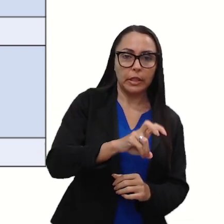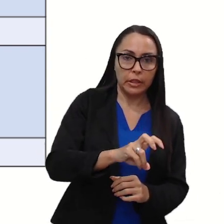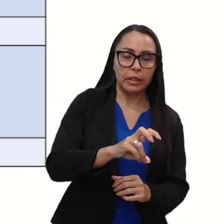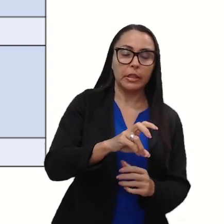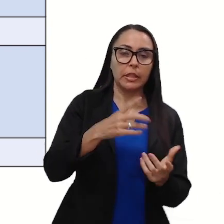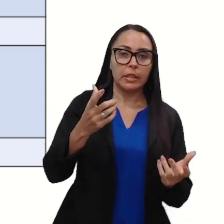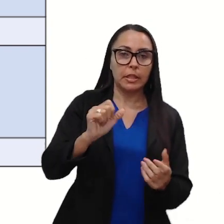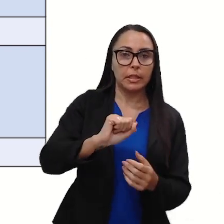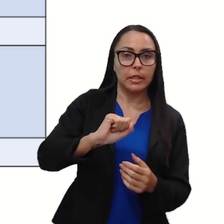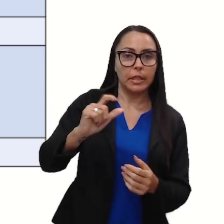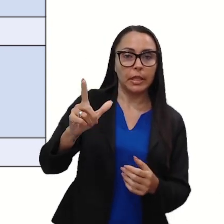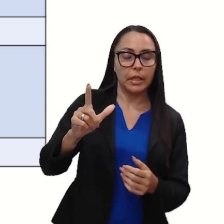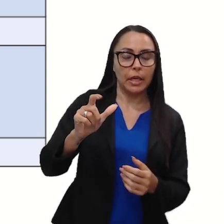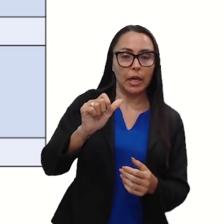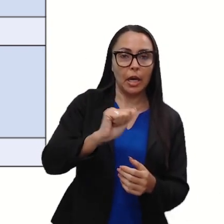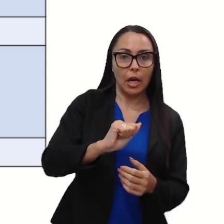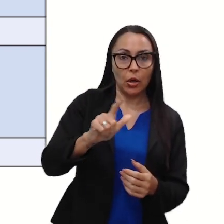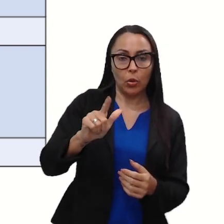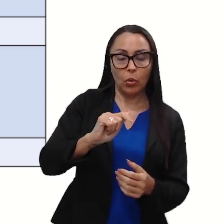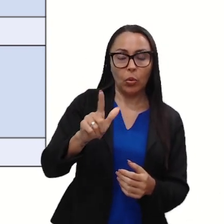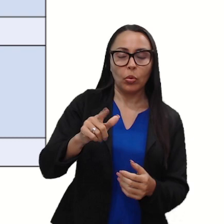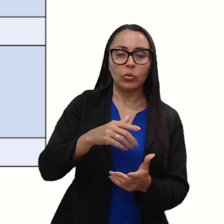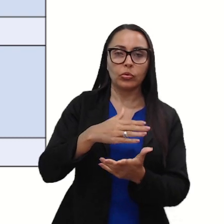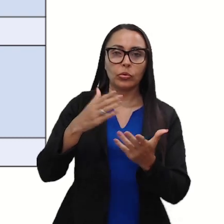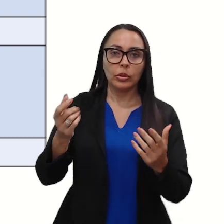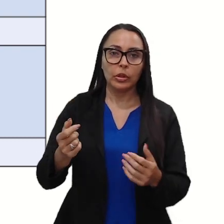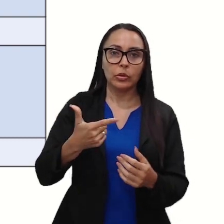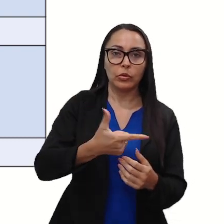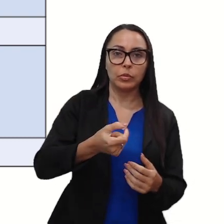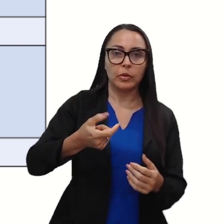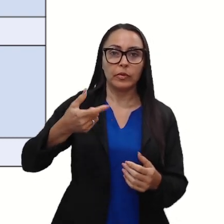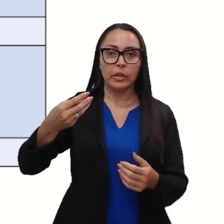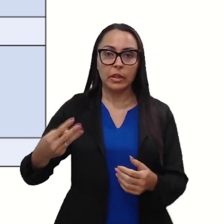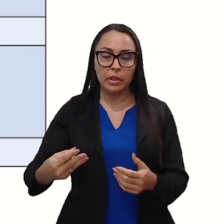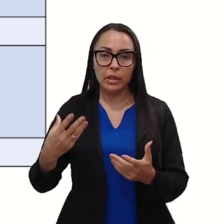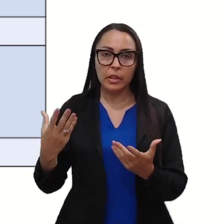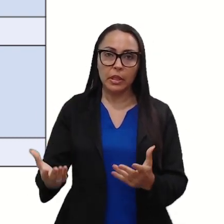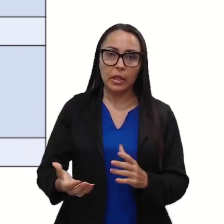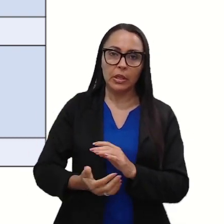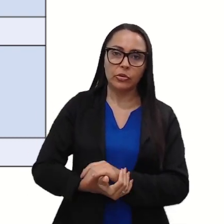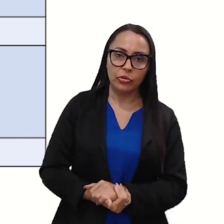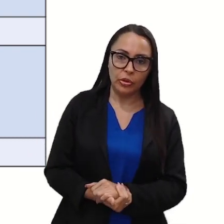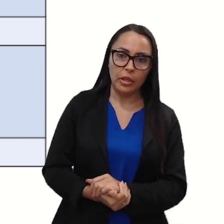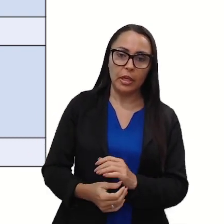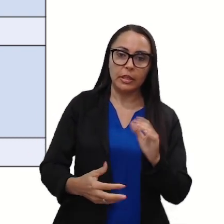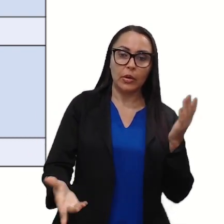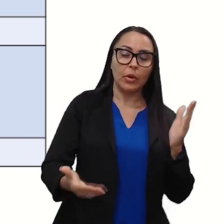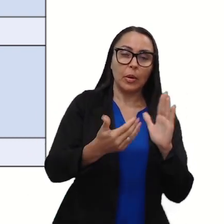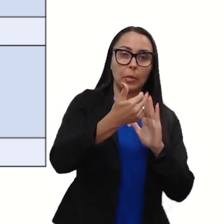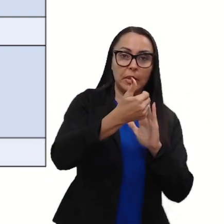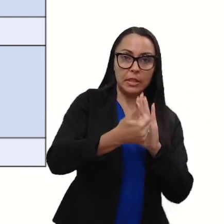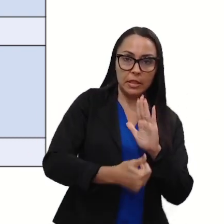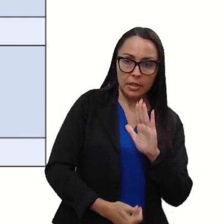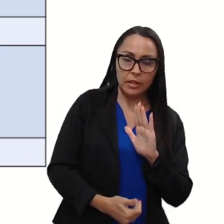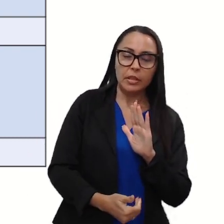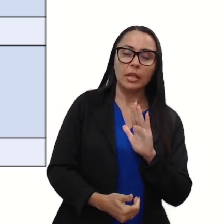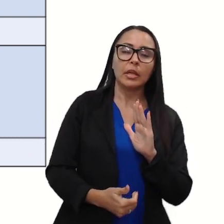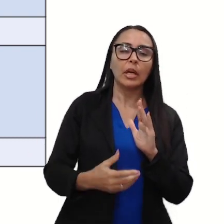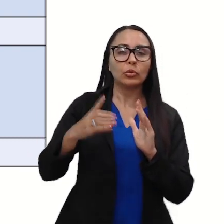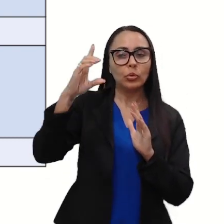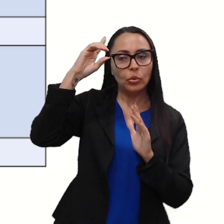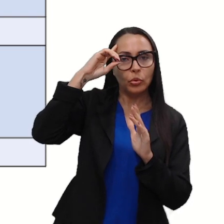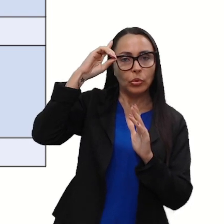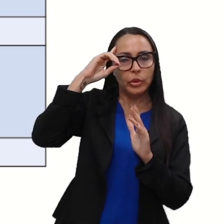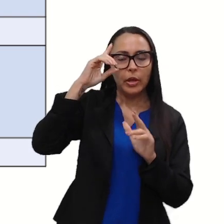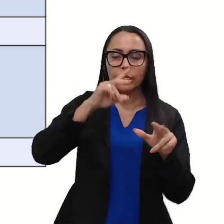de 2023. E a frequência da checagem é diária. Ou seja, esse checklist precisa ser realizado todos os